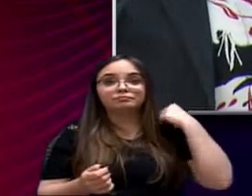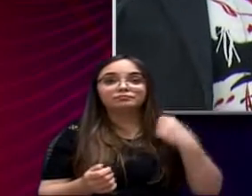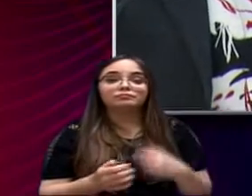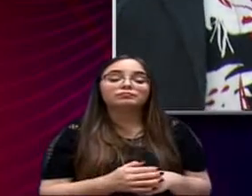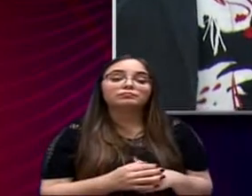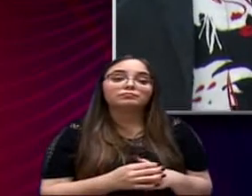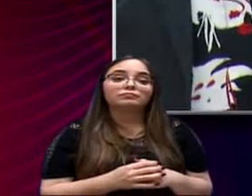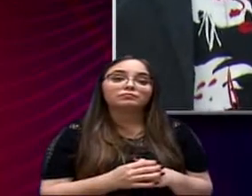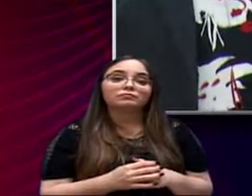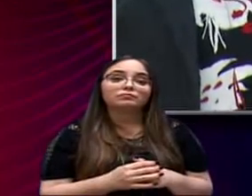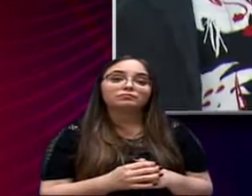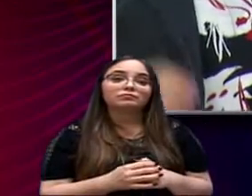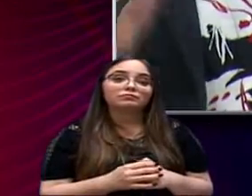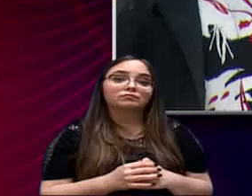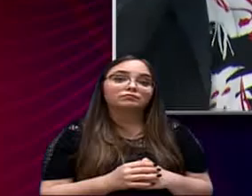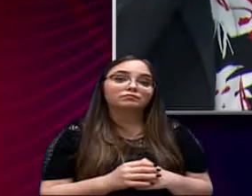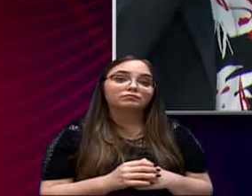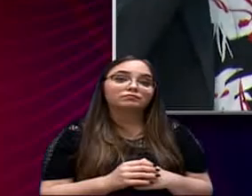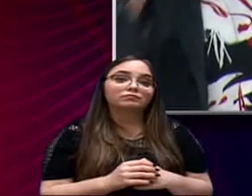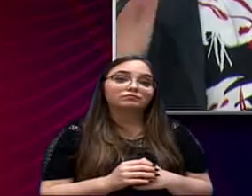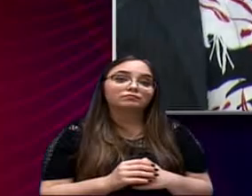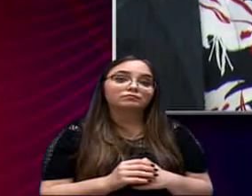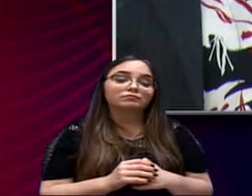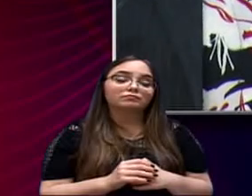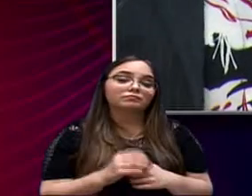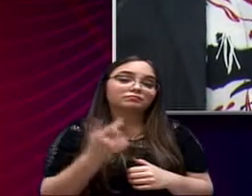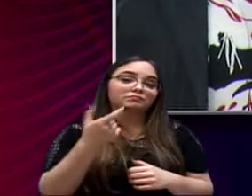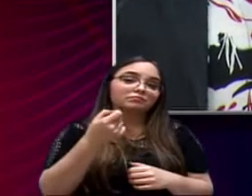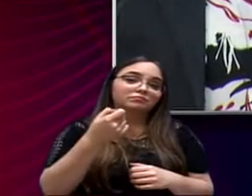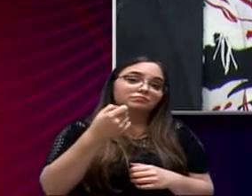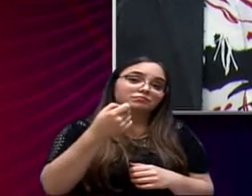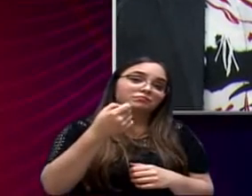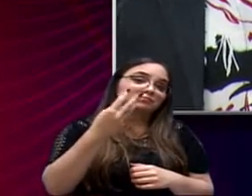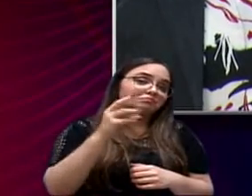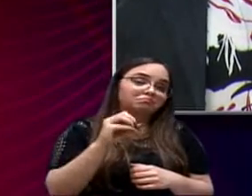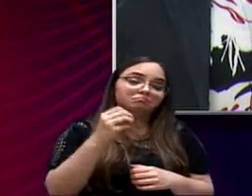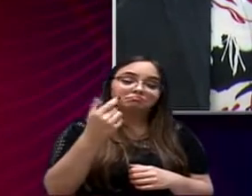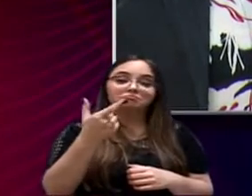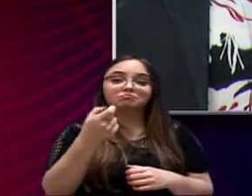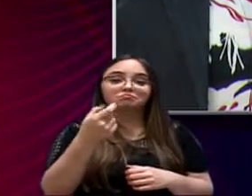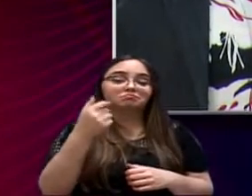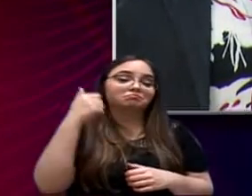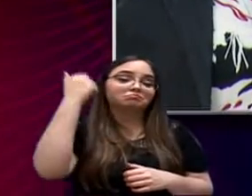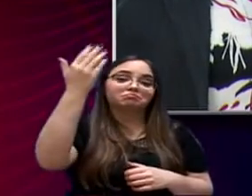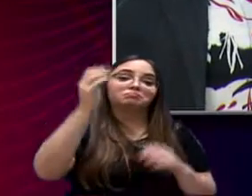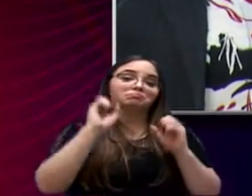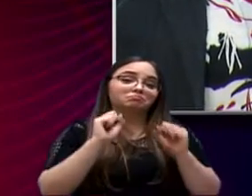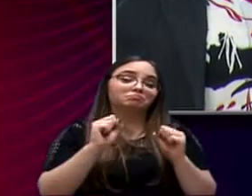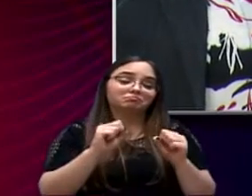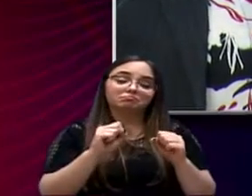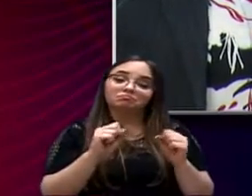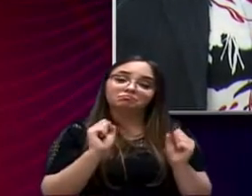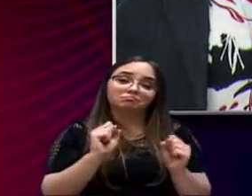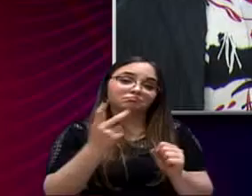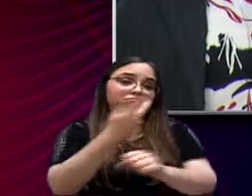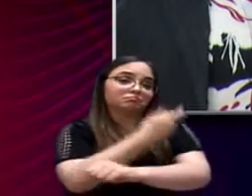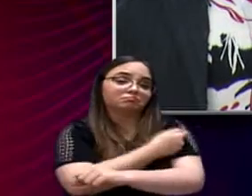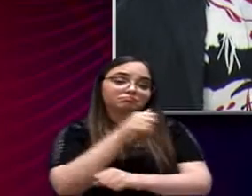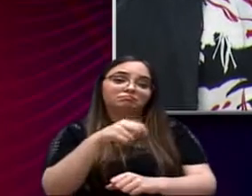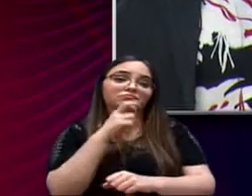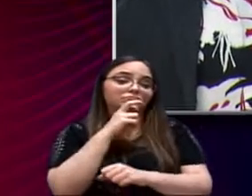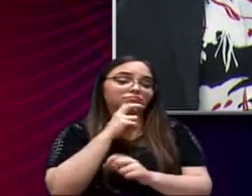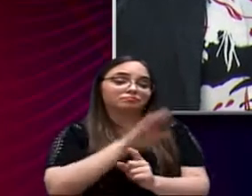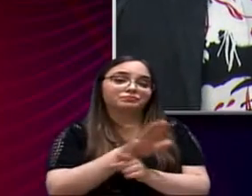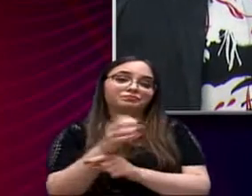ser para o exercício 2021, 2022, 2030, seja um disciplinamento sobre a questão de imunização no município de